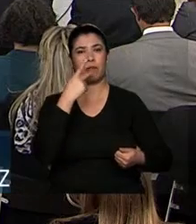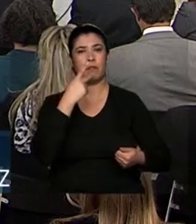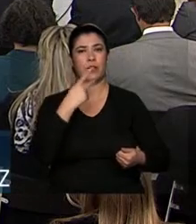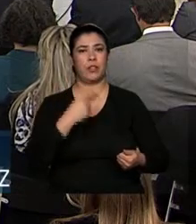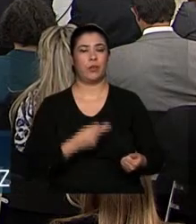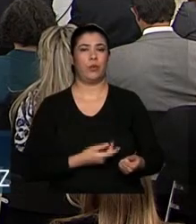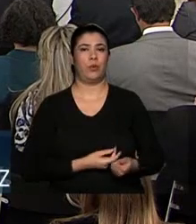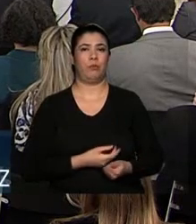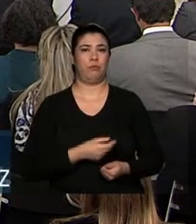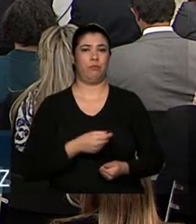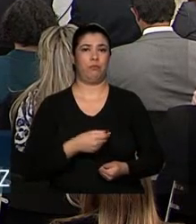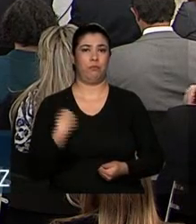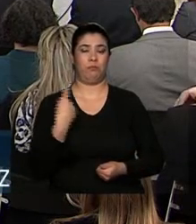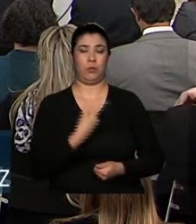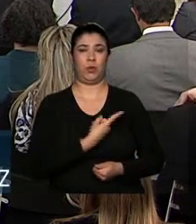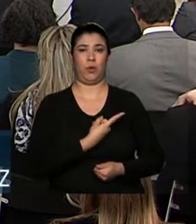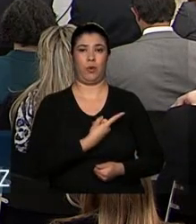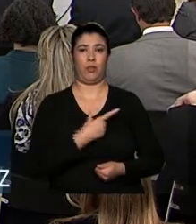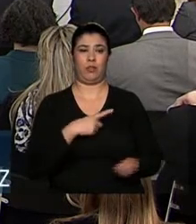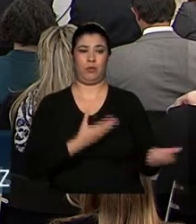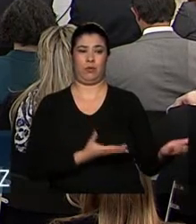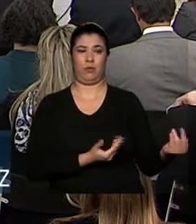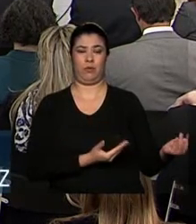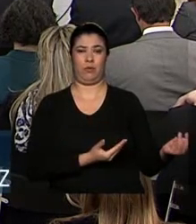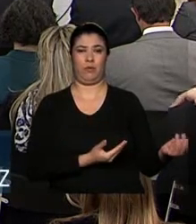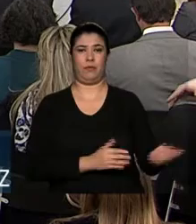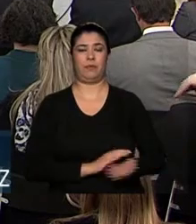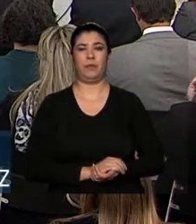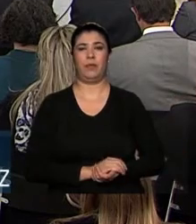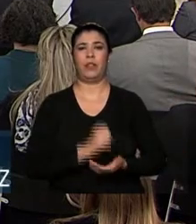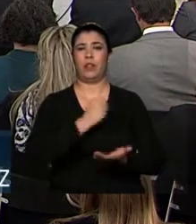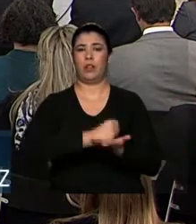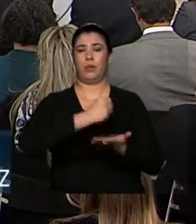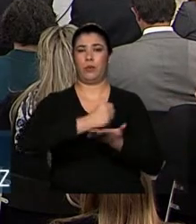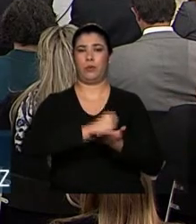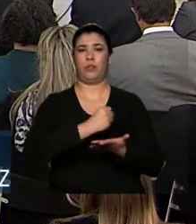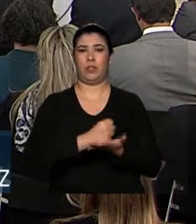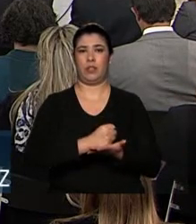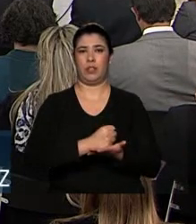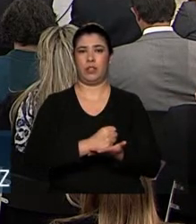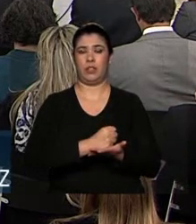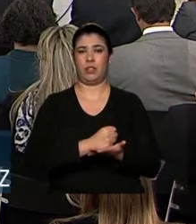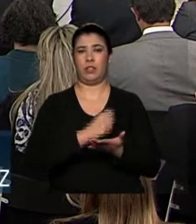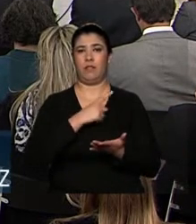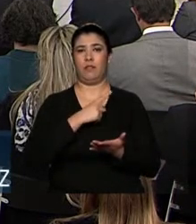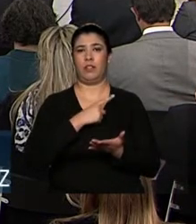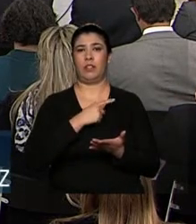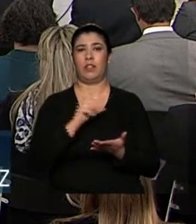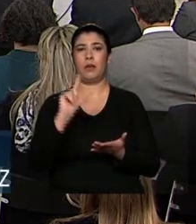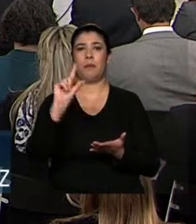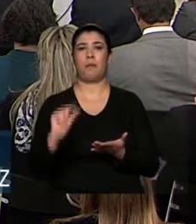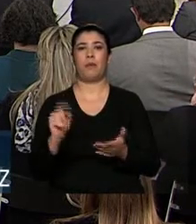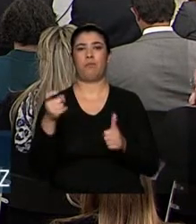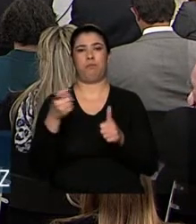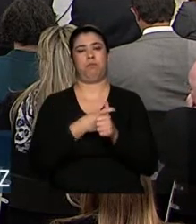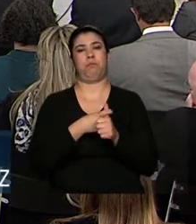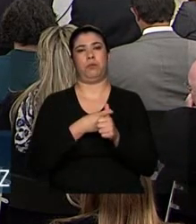Além disso, a contratação terá menos encargos, porque